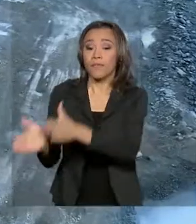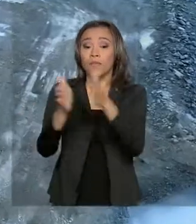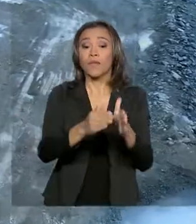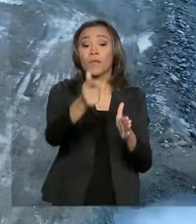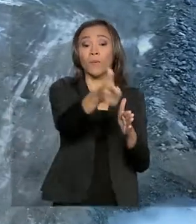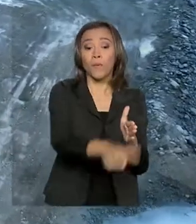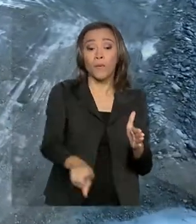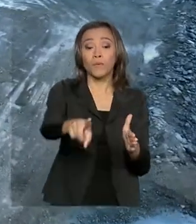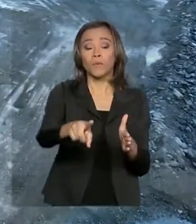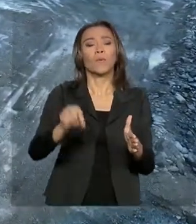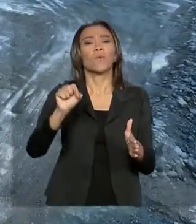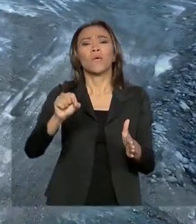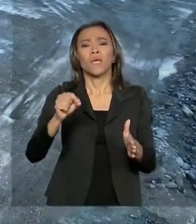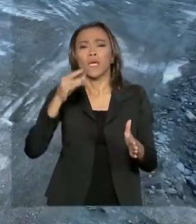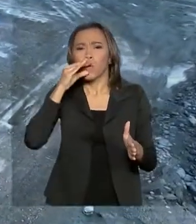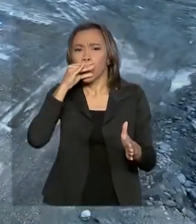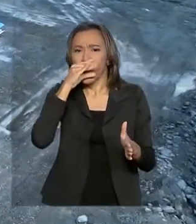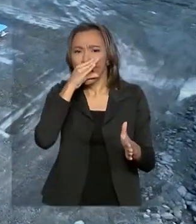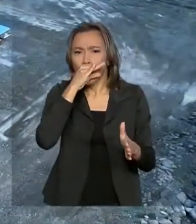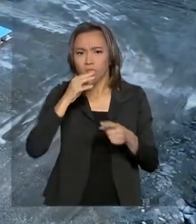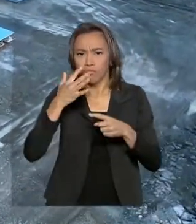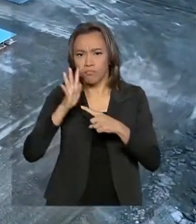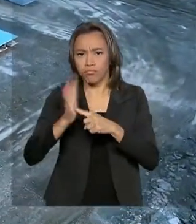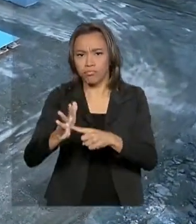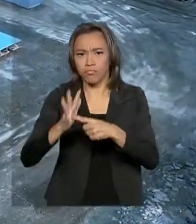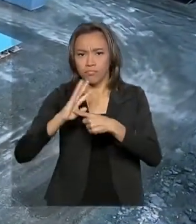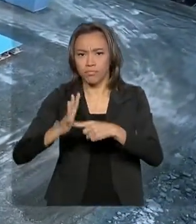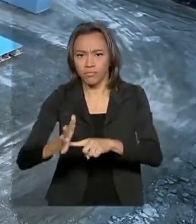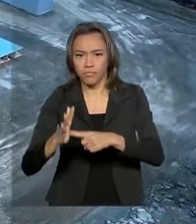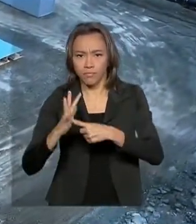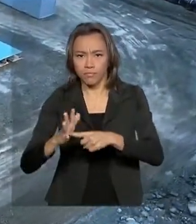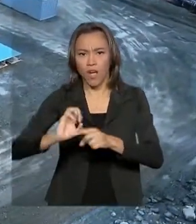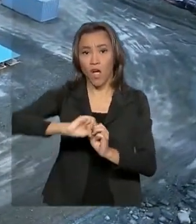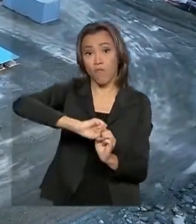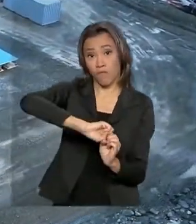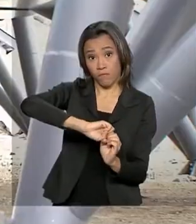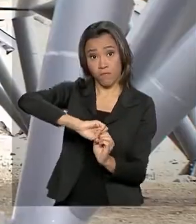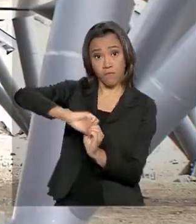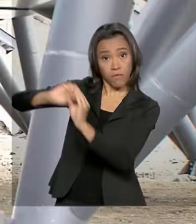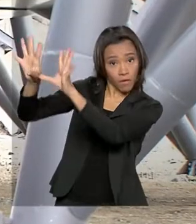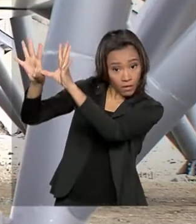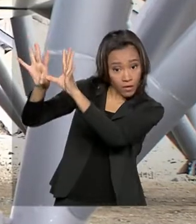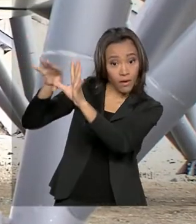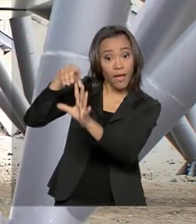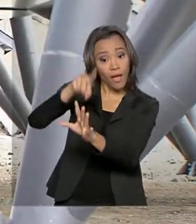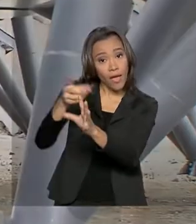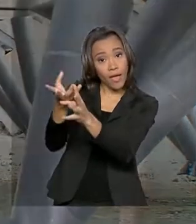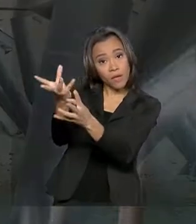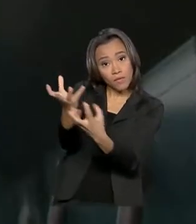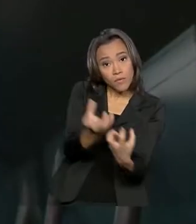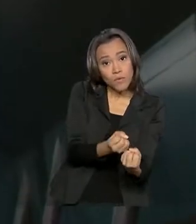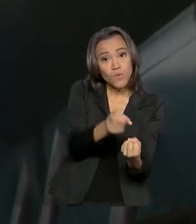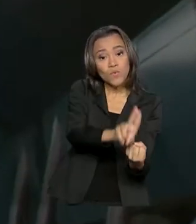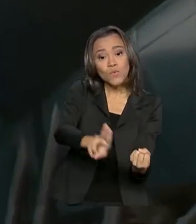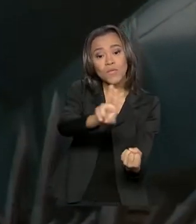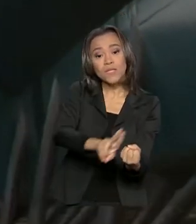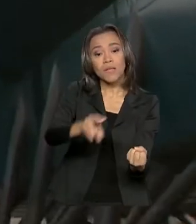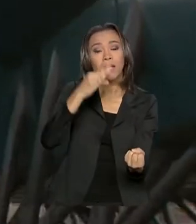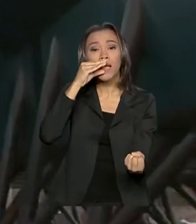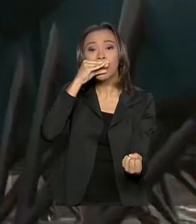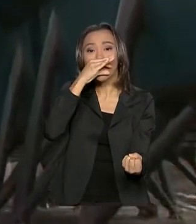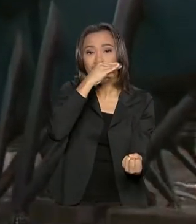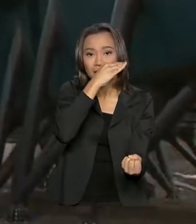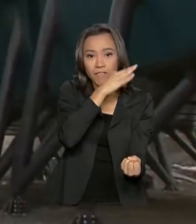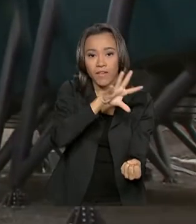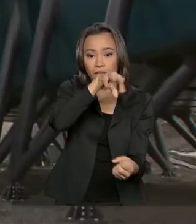é que o calor que os geradores de energia emitem, ao invés de ser lançado para o ar, é canalizado para aquecer a usina.